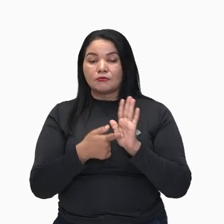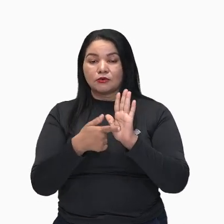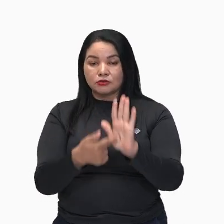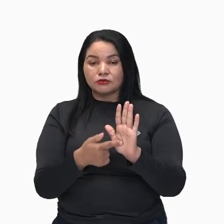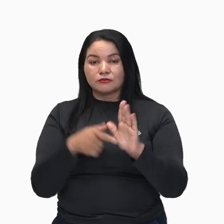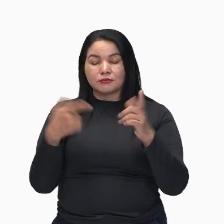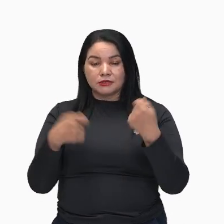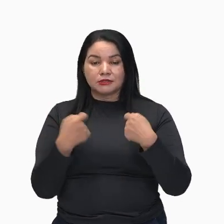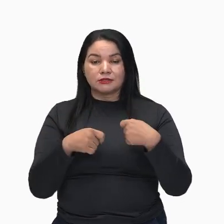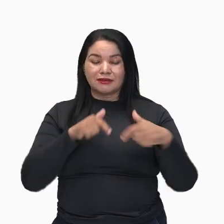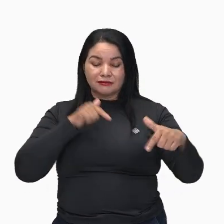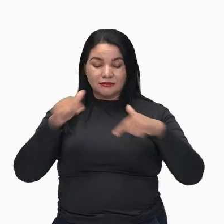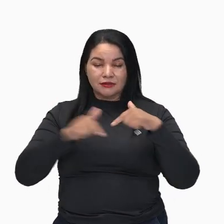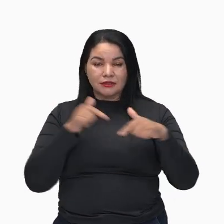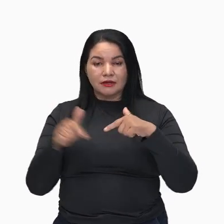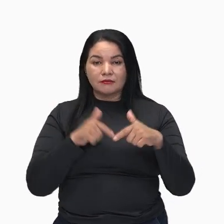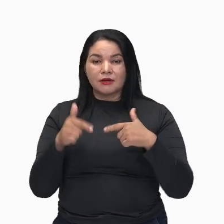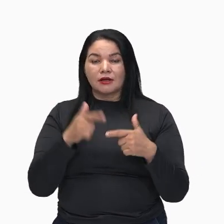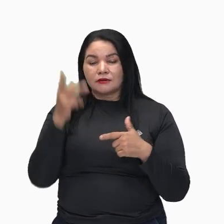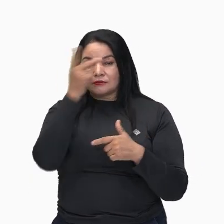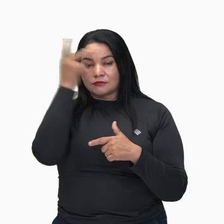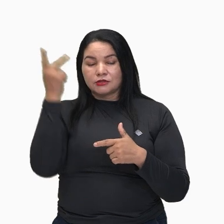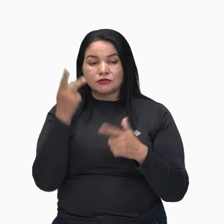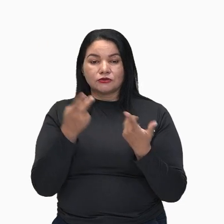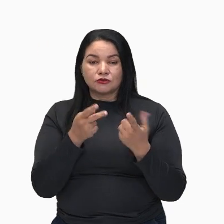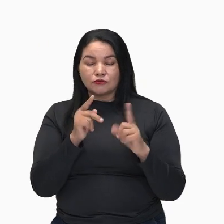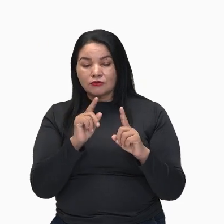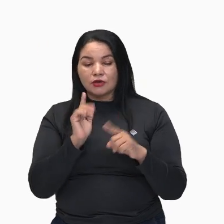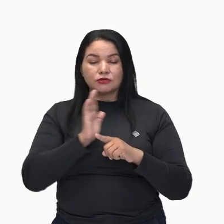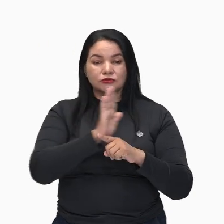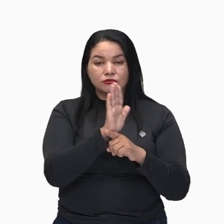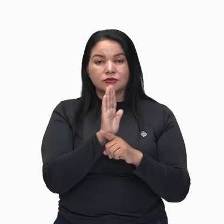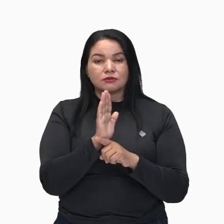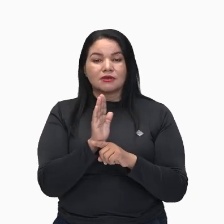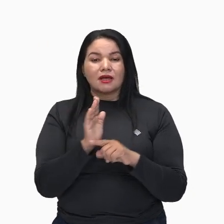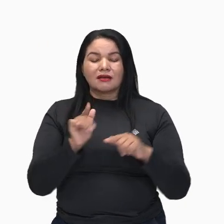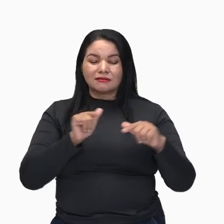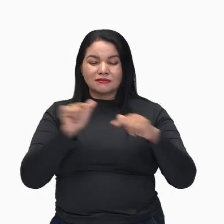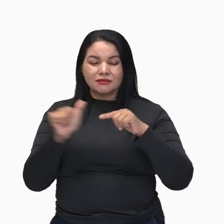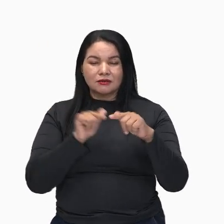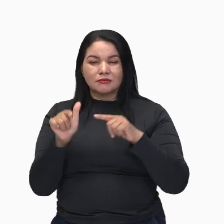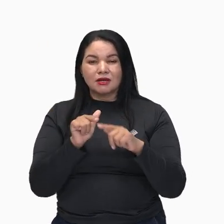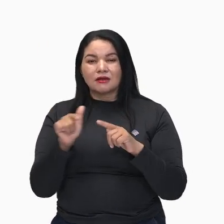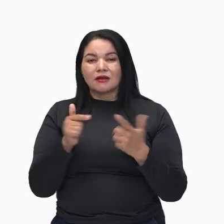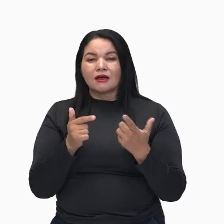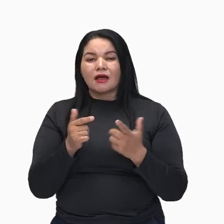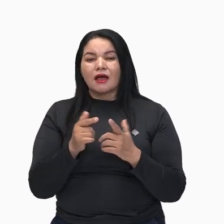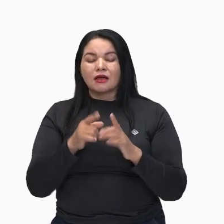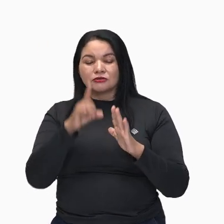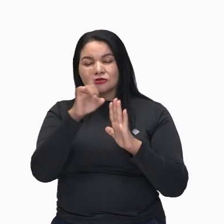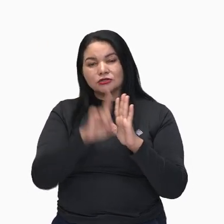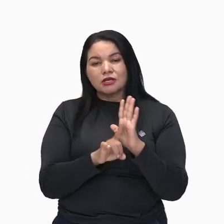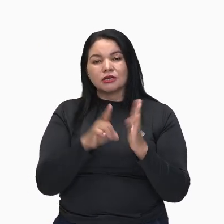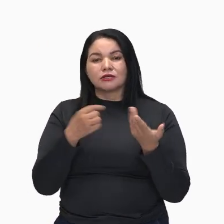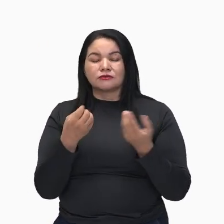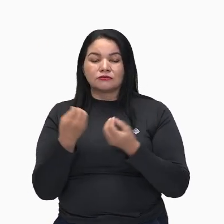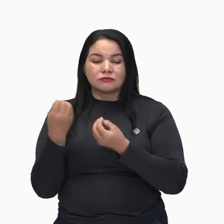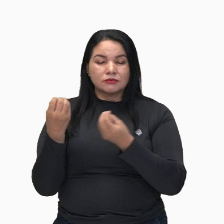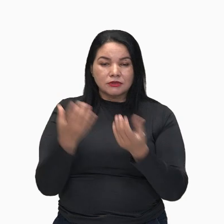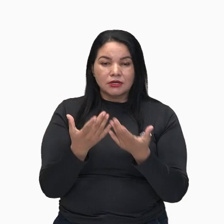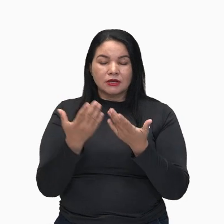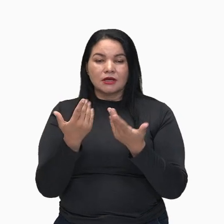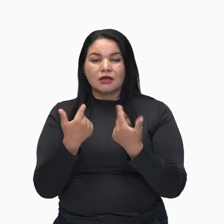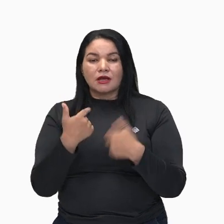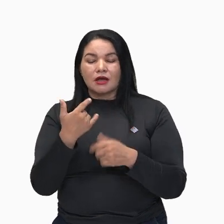dignidade para esses indivíduos. E aí quando falamos em exercício da dignidade, acesso a direitos, a educação, a